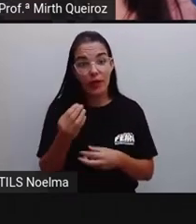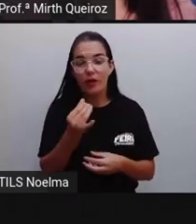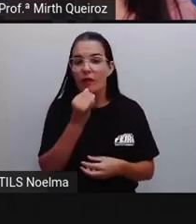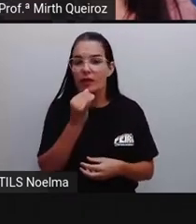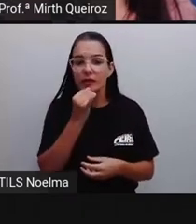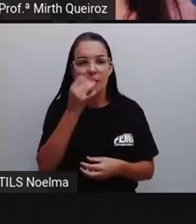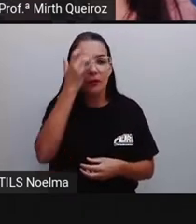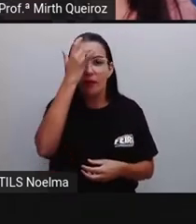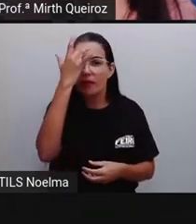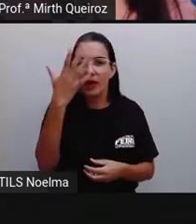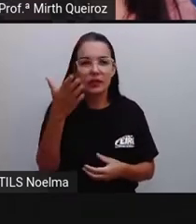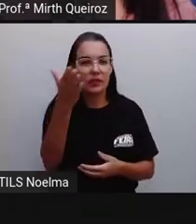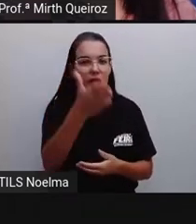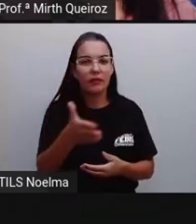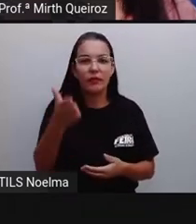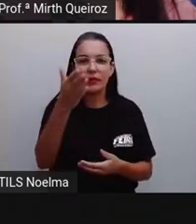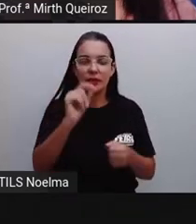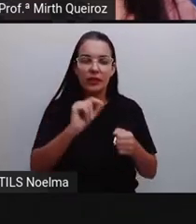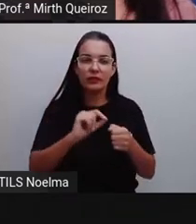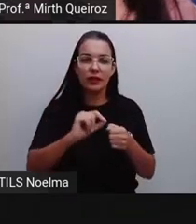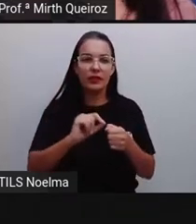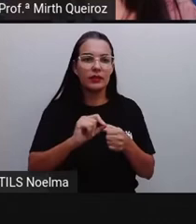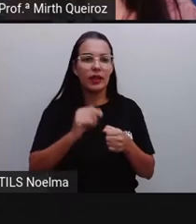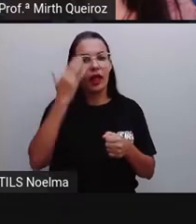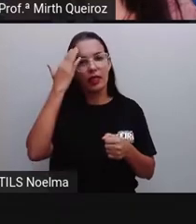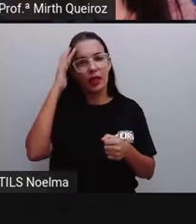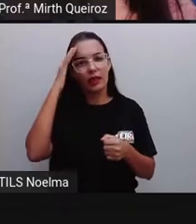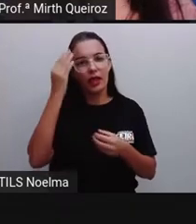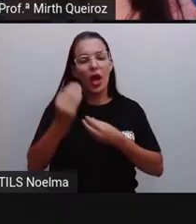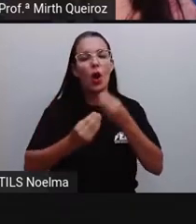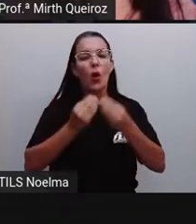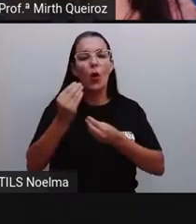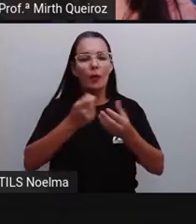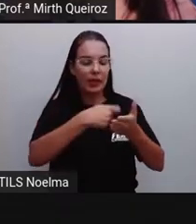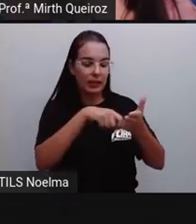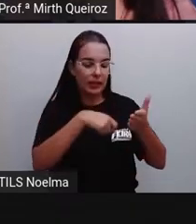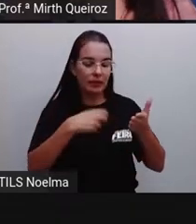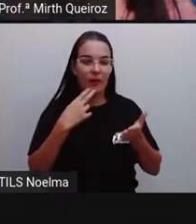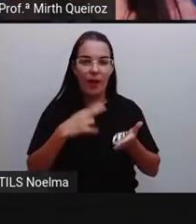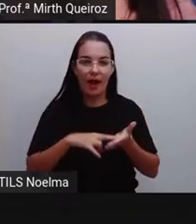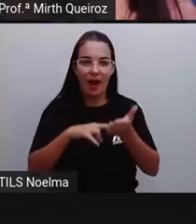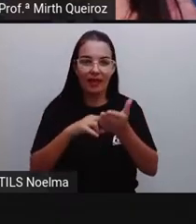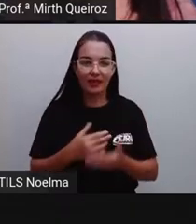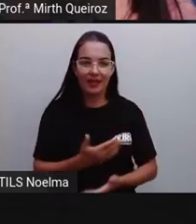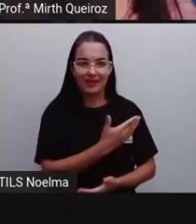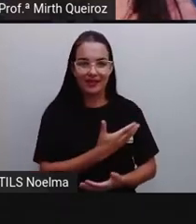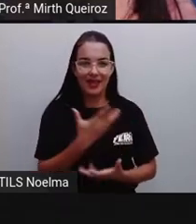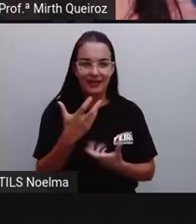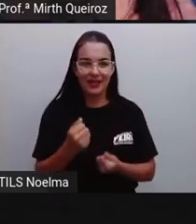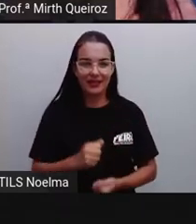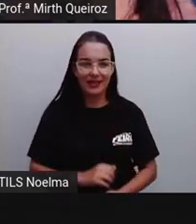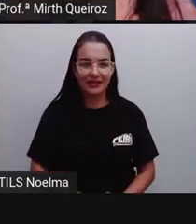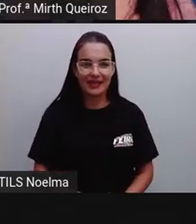fácil aí para vocês entenderem, né? Como escrever uma carta. Vamos lá?